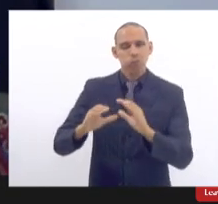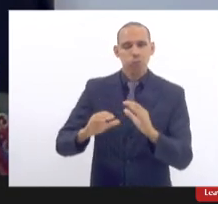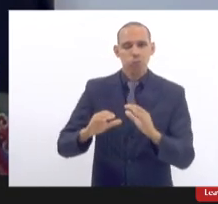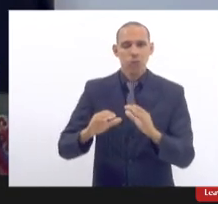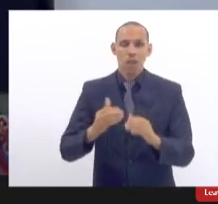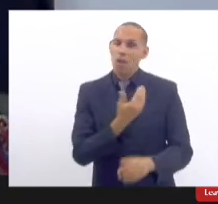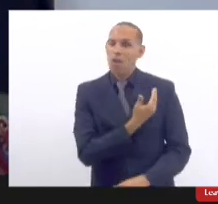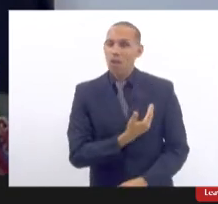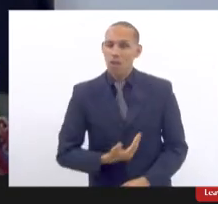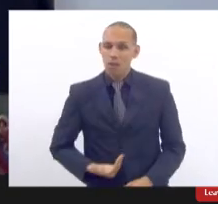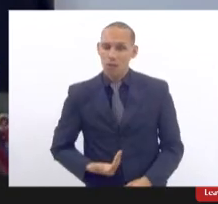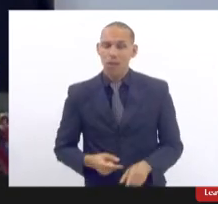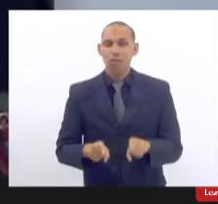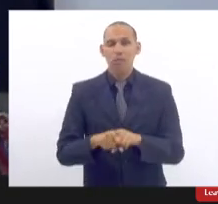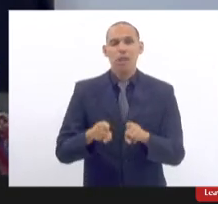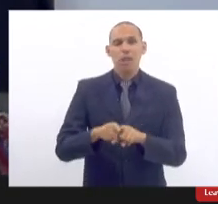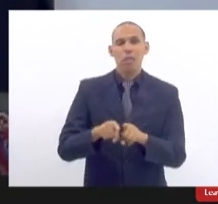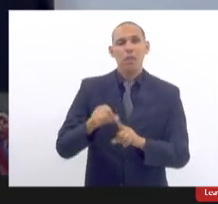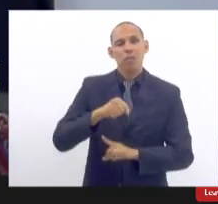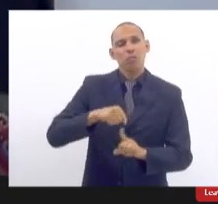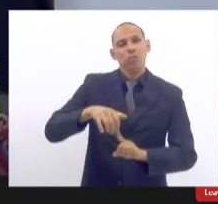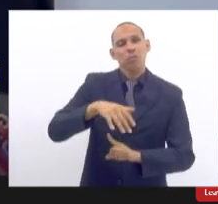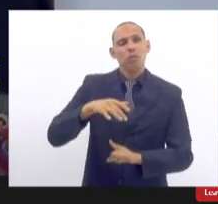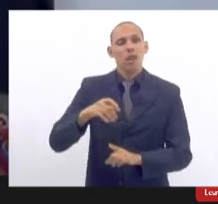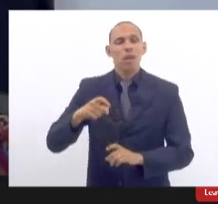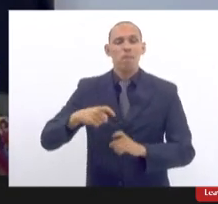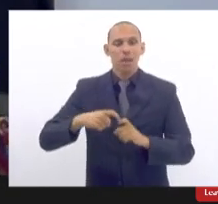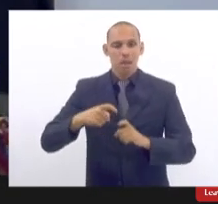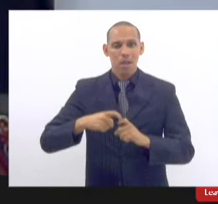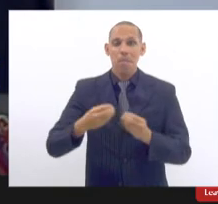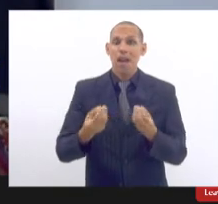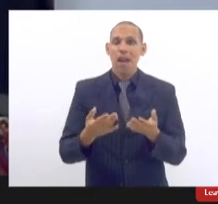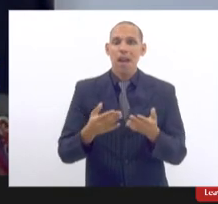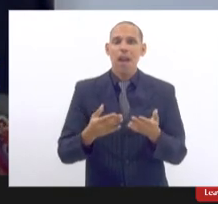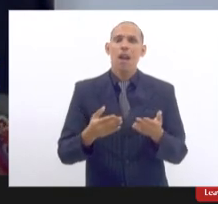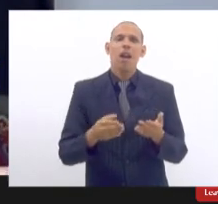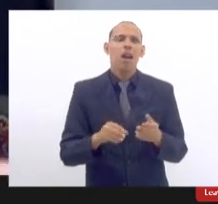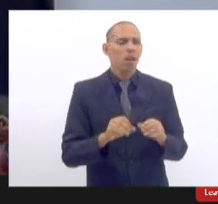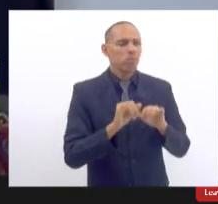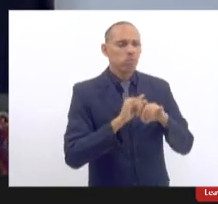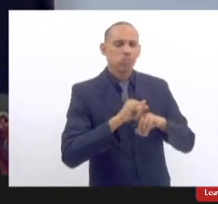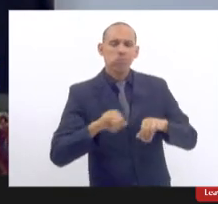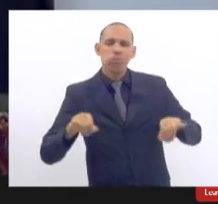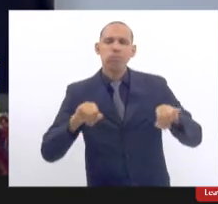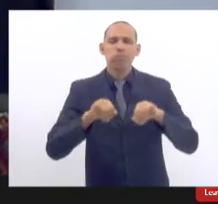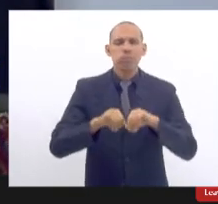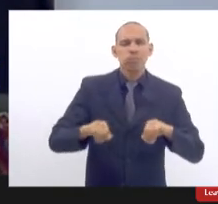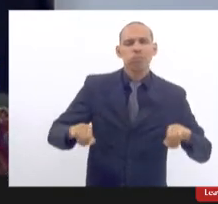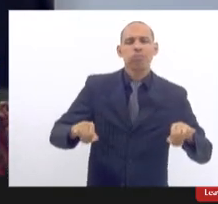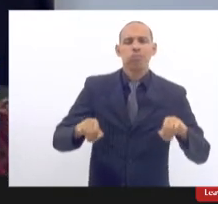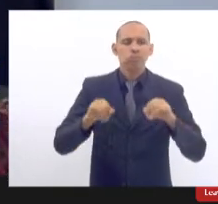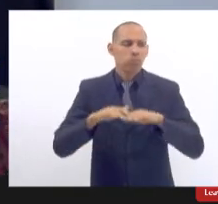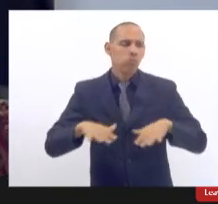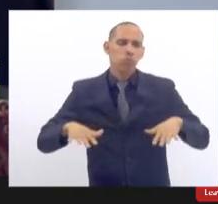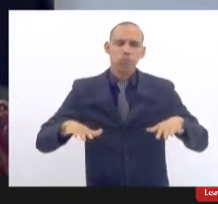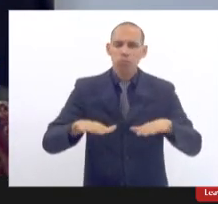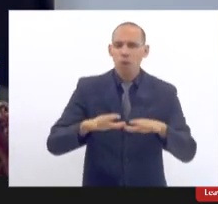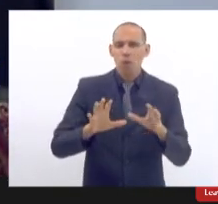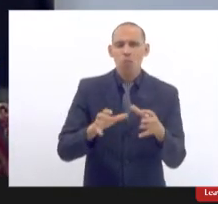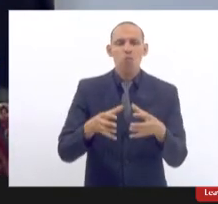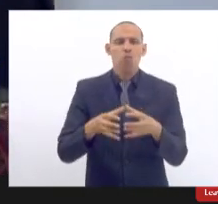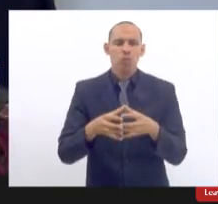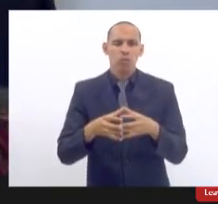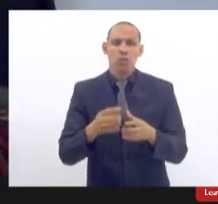sociedades médicas objetivando orientação coletiva individualizada então quer dizer não é só o termo de